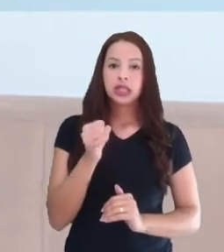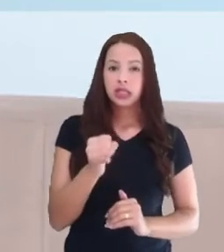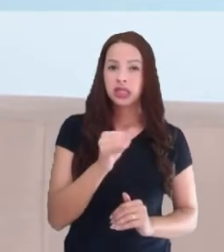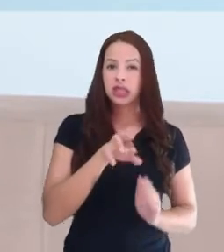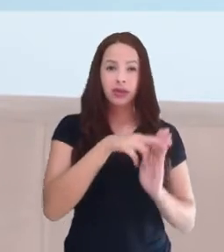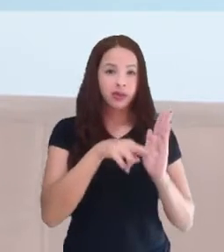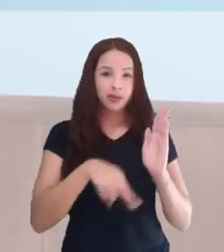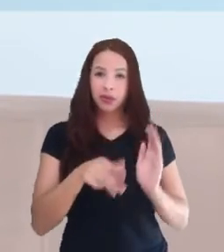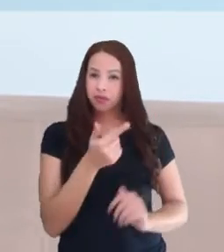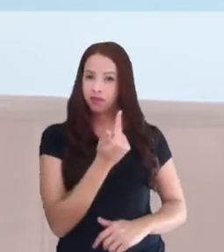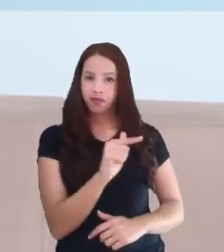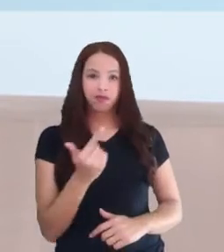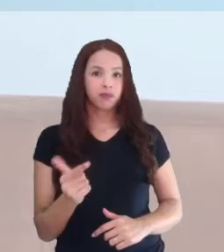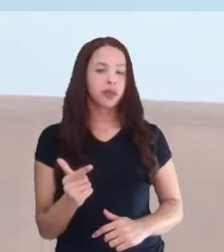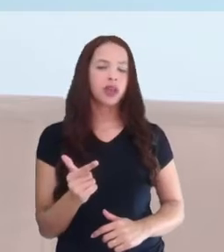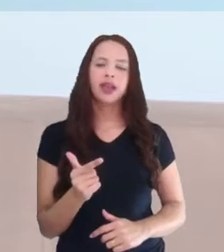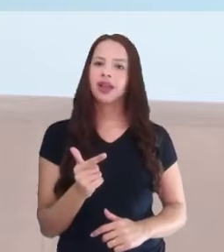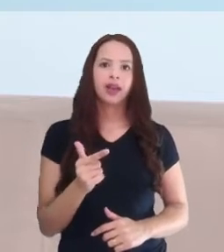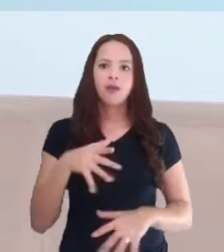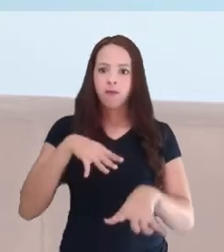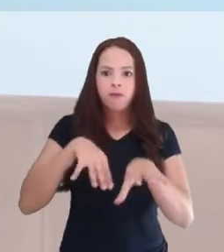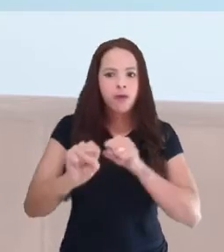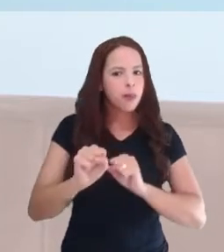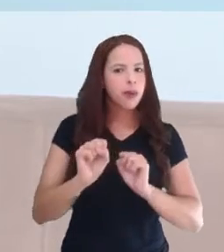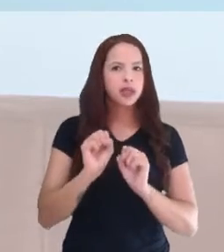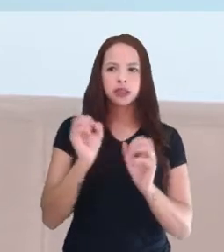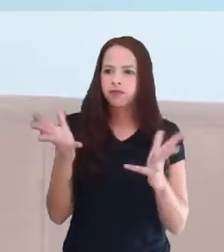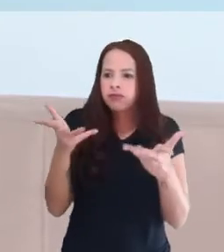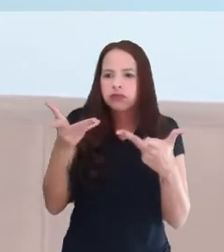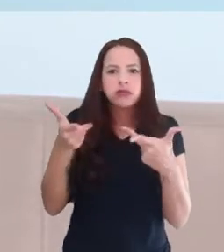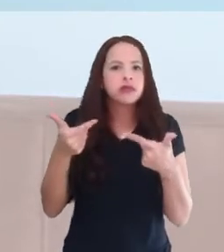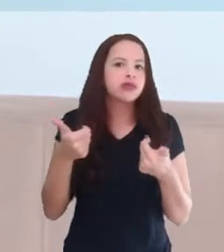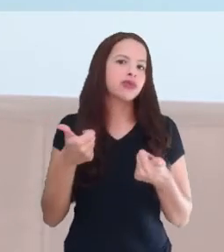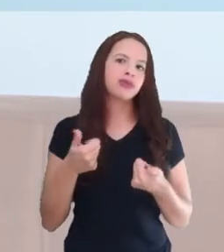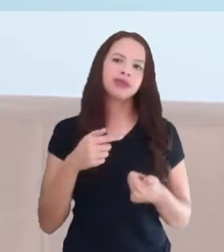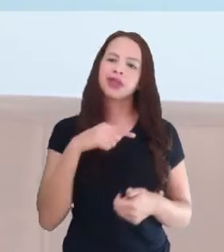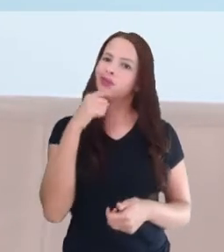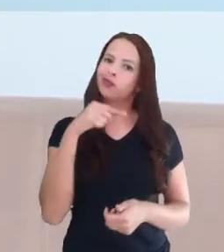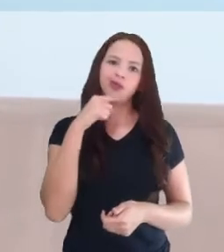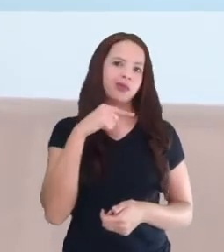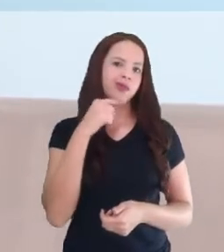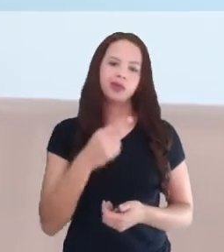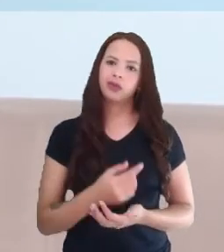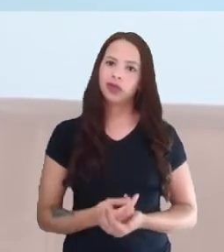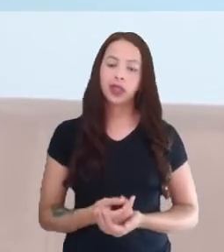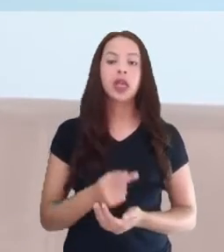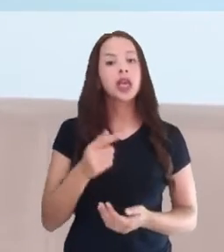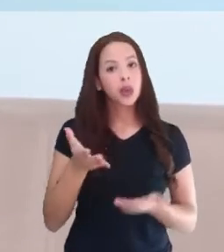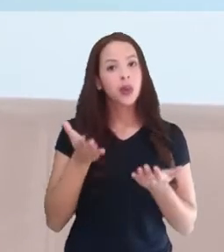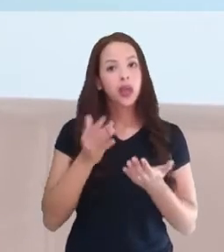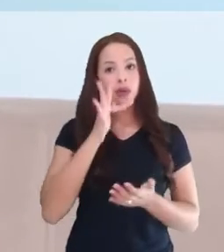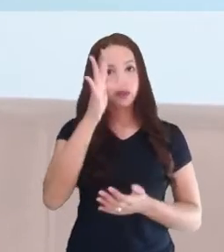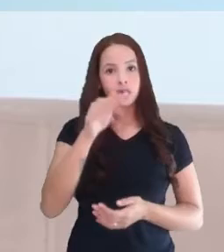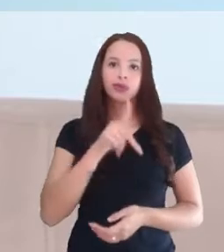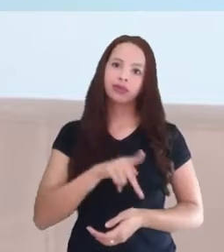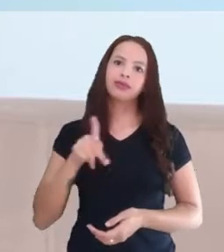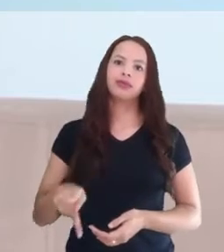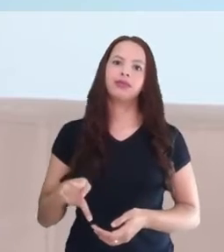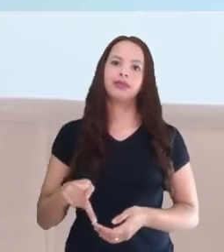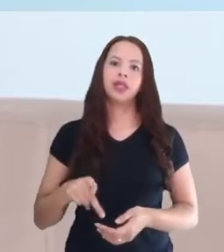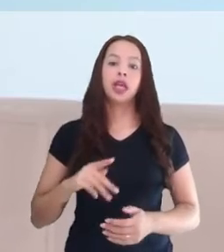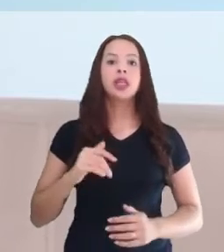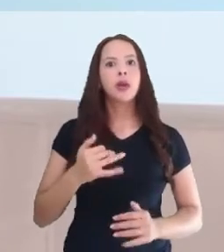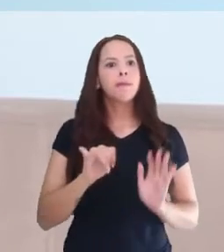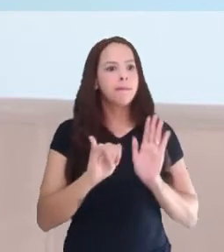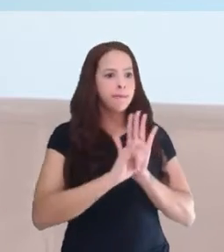formação digna pra depois, porque uma, porque eu quero ser uma docente, entendeu? A minha construção de identidade foi